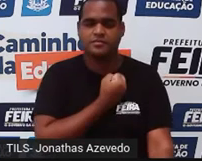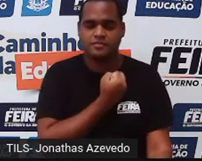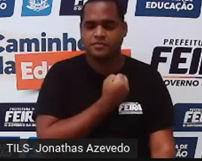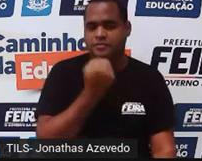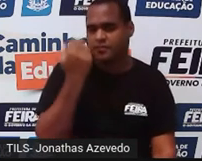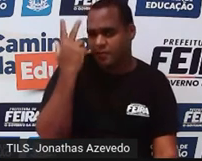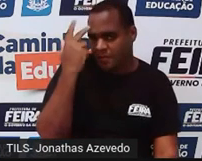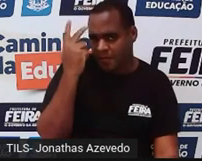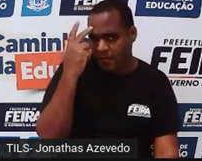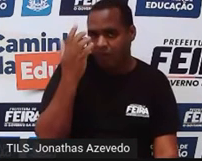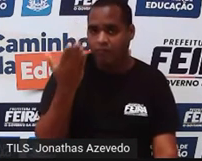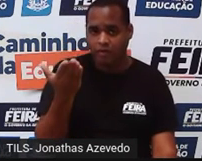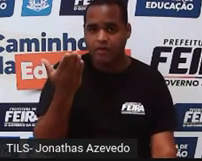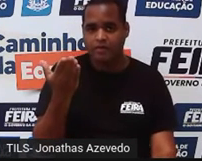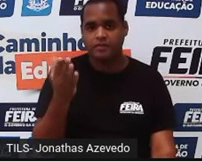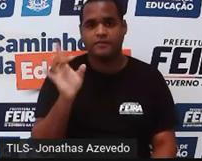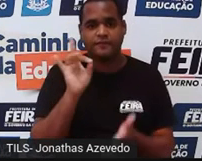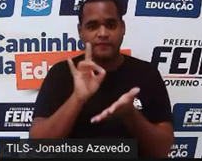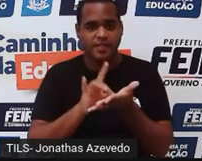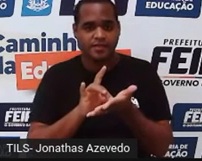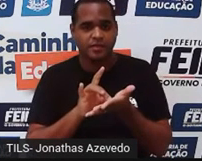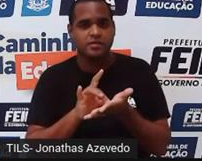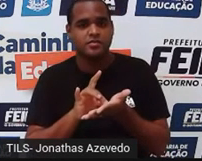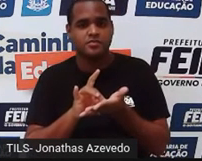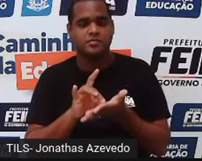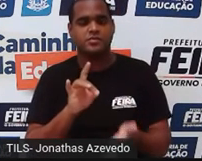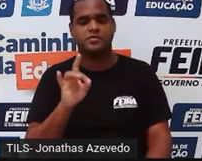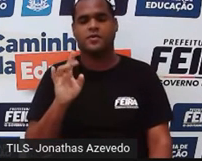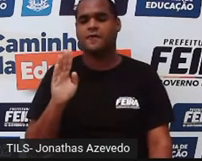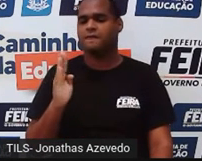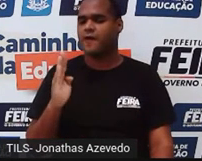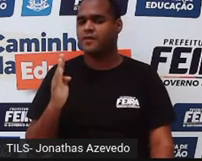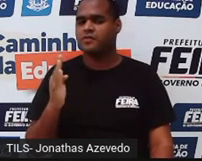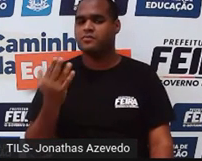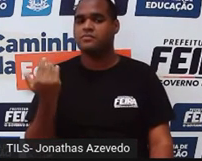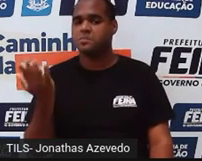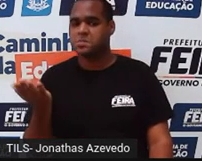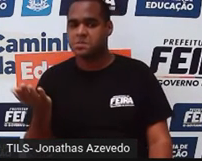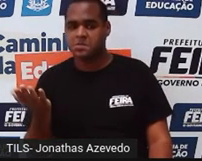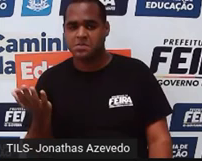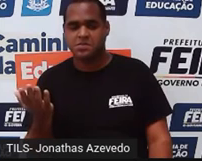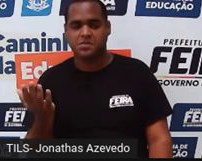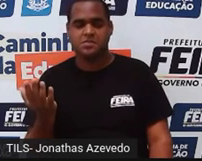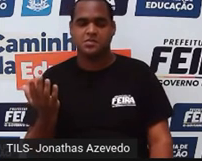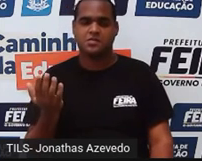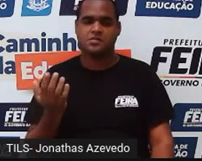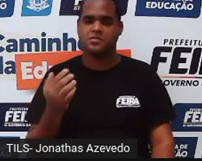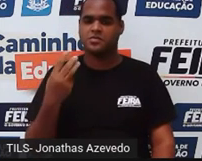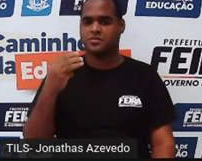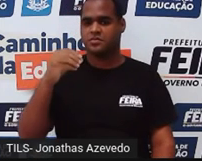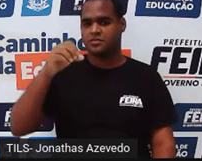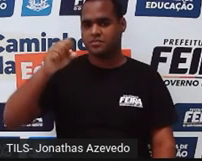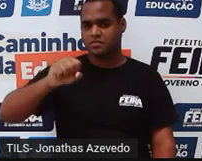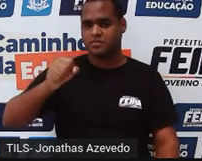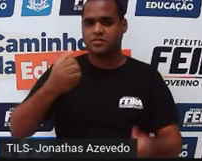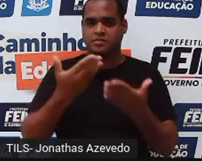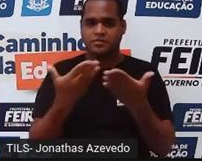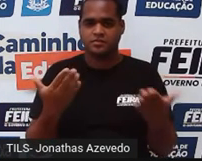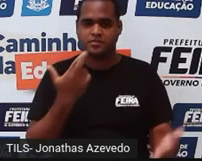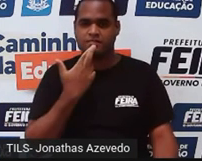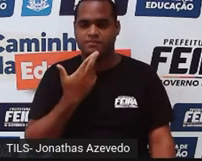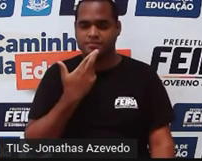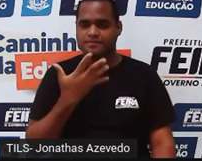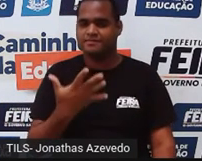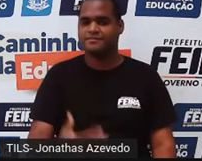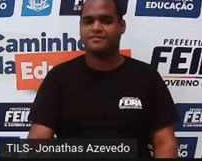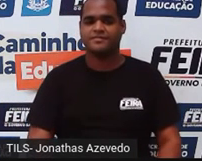inteiros. Isso é verdadeiro, botão verde? Isso é falso, botão vermelho? 30 segundos para você aí do outro